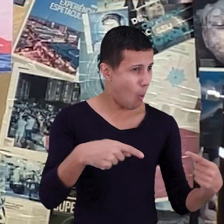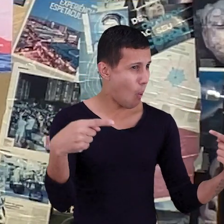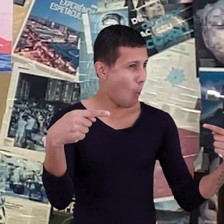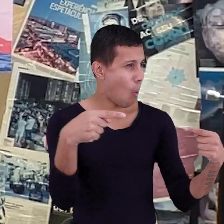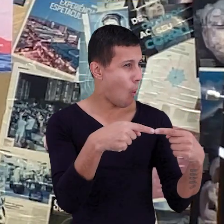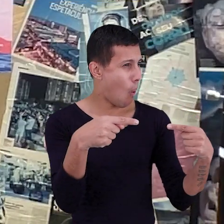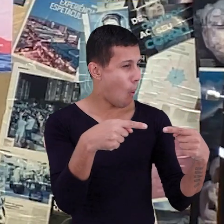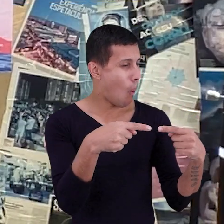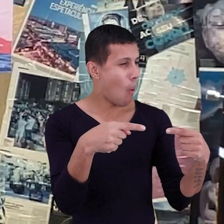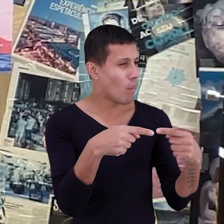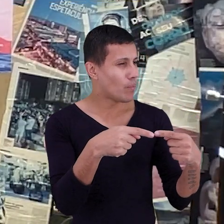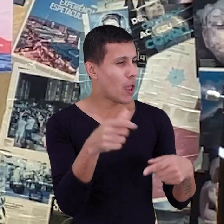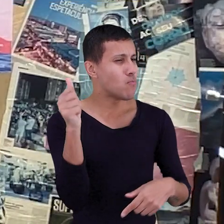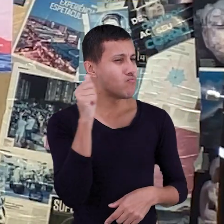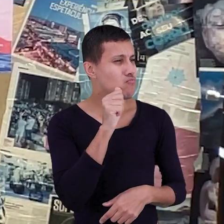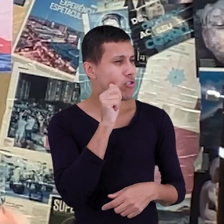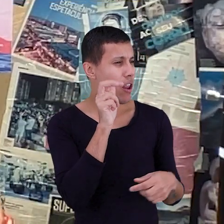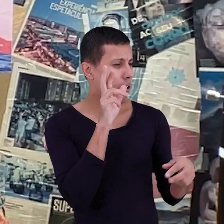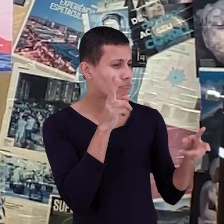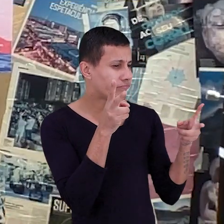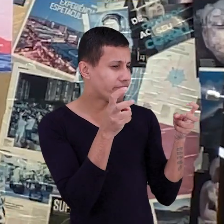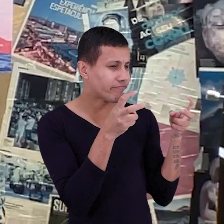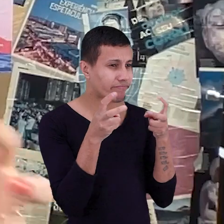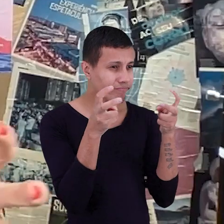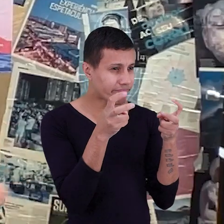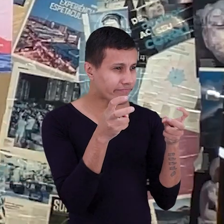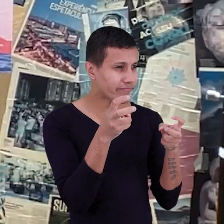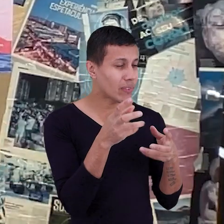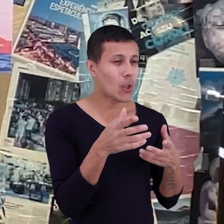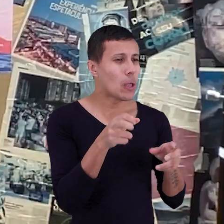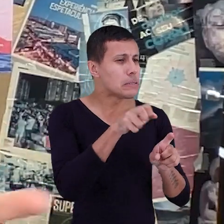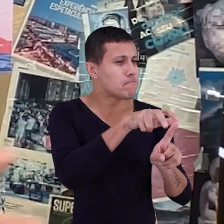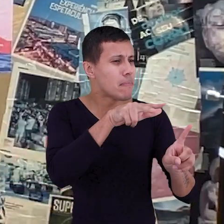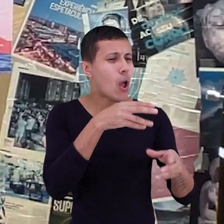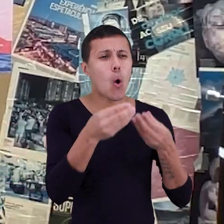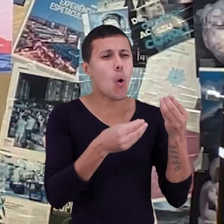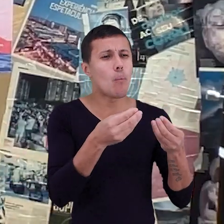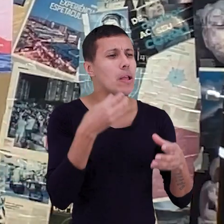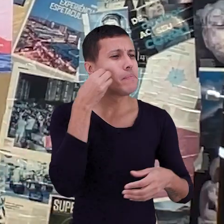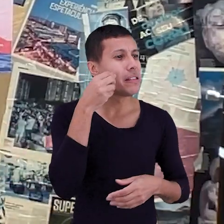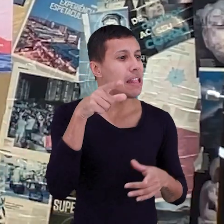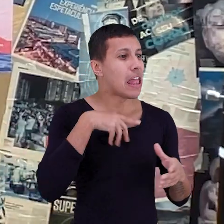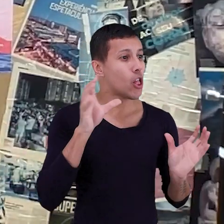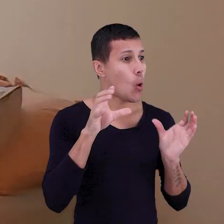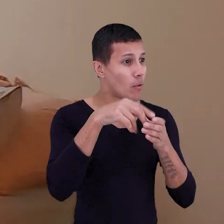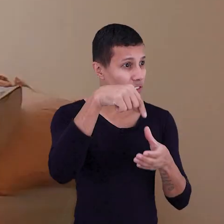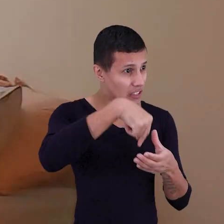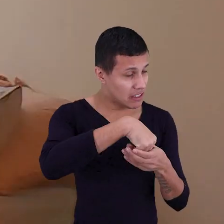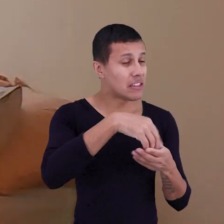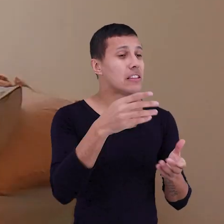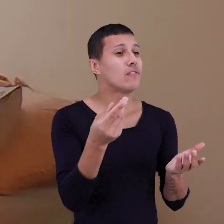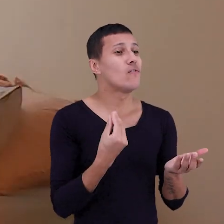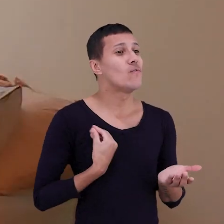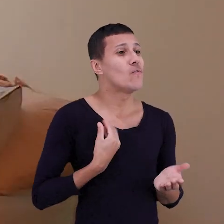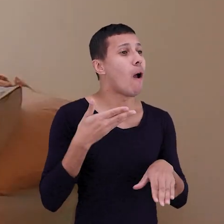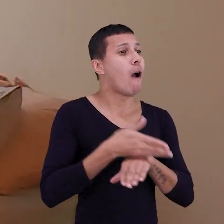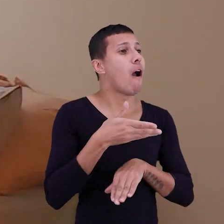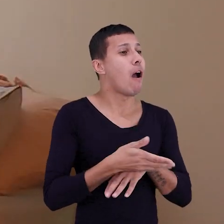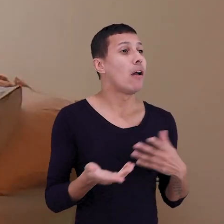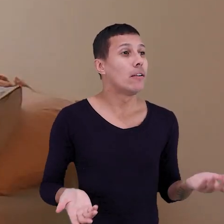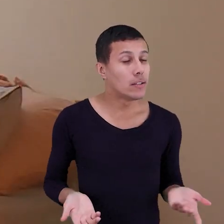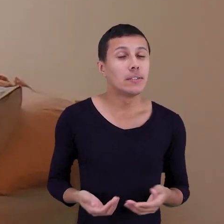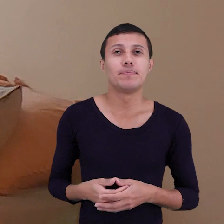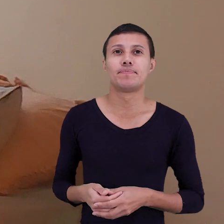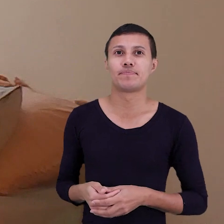esse olhar feminino mesmo? Que experiência você tira dessa comunidade que você fez parte? Bom, primeiro